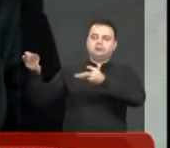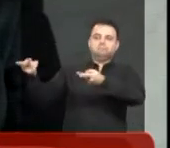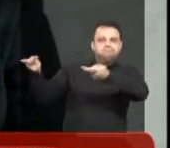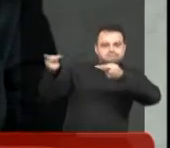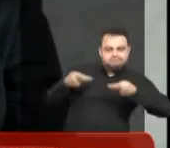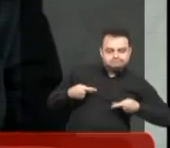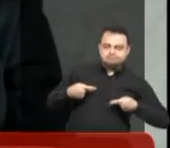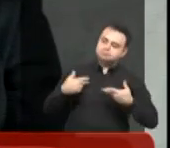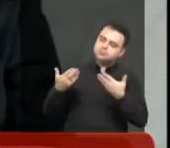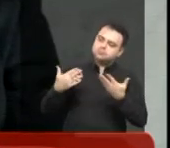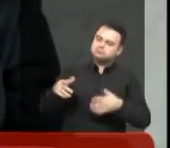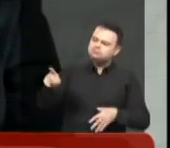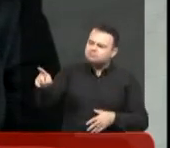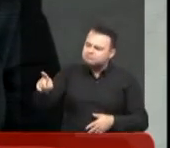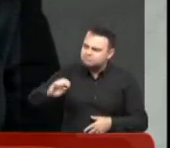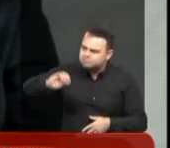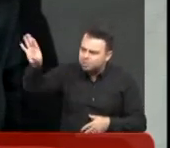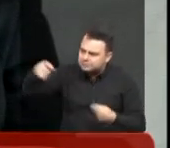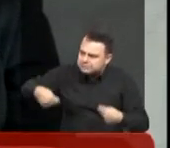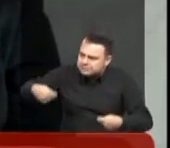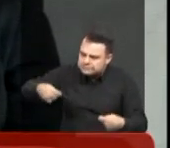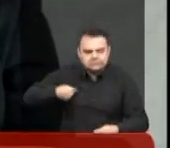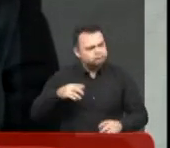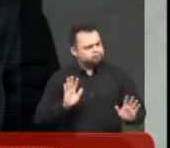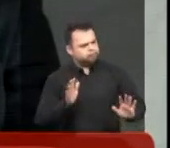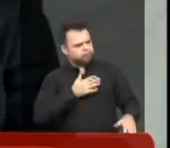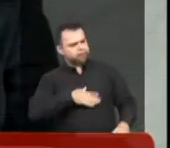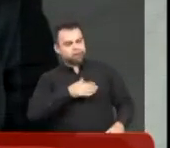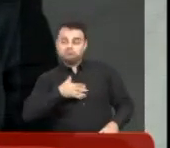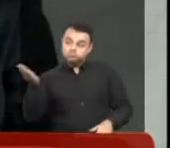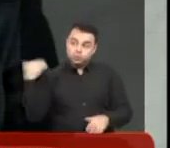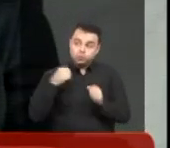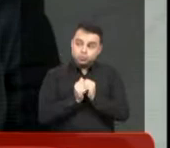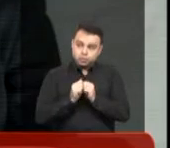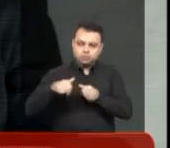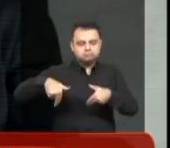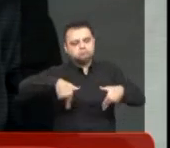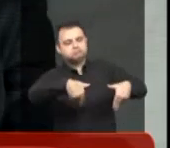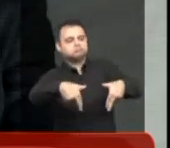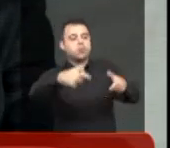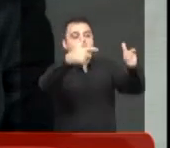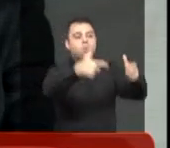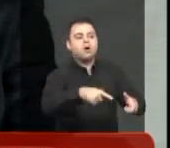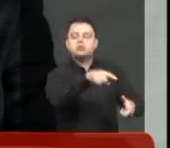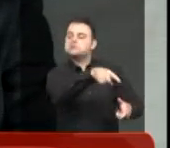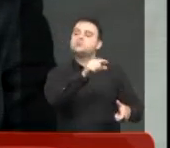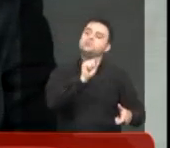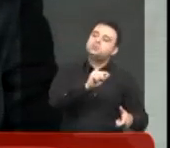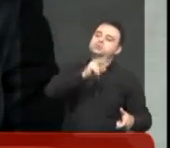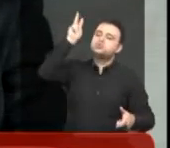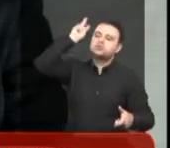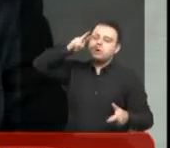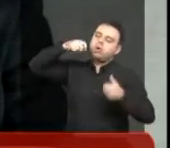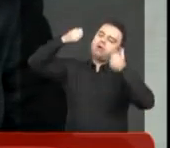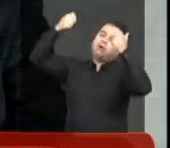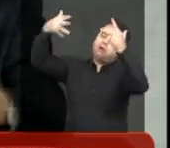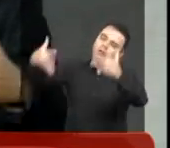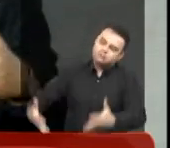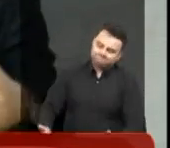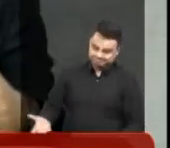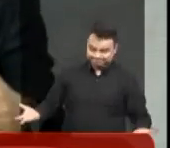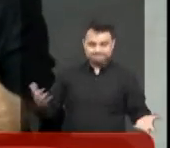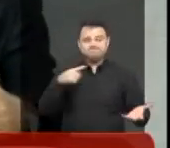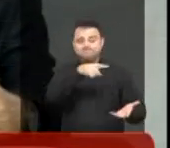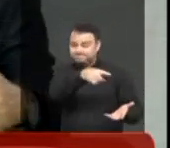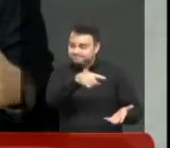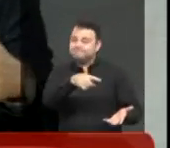e na ocasião eu perguntei a ele se ele estava com muita pressa. Ele falou que não. Eu falei, então eu quero te levar a lugar. E levei lá, mostrei, contei toda a história para ele. Eu falei, olha,